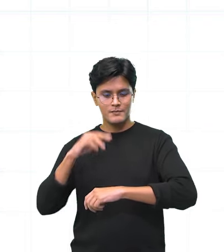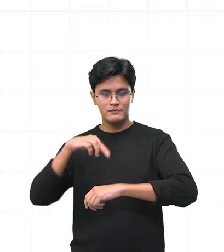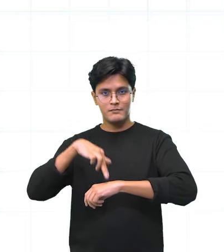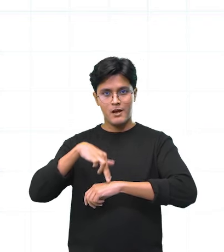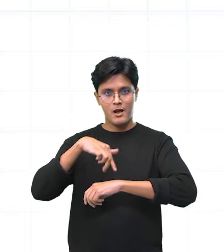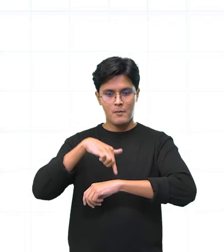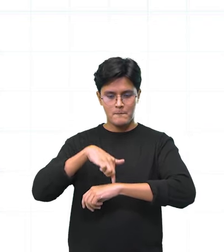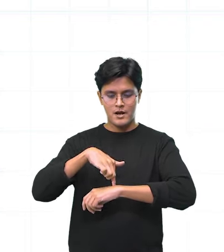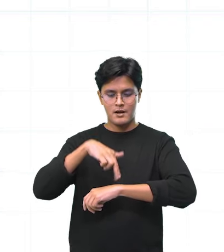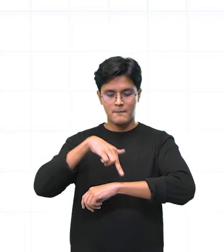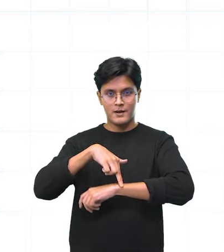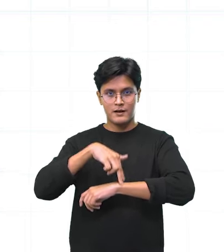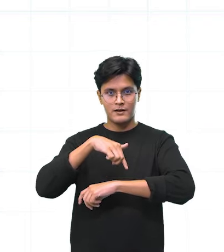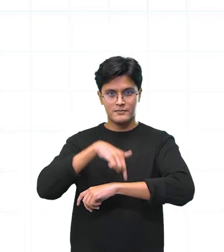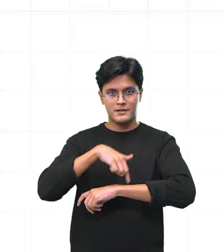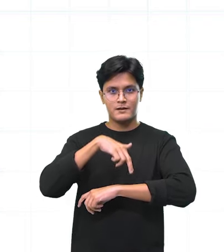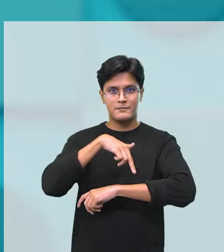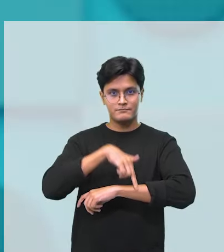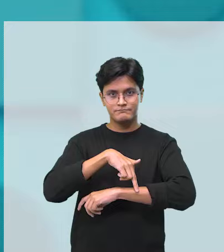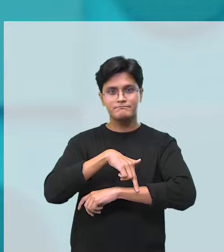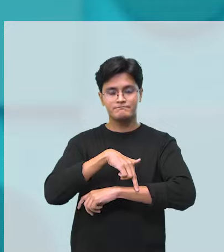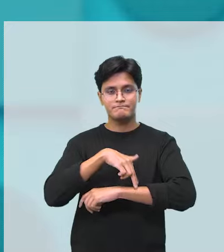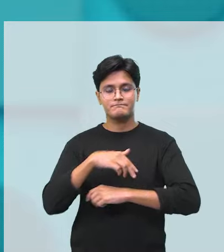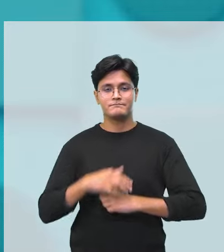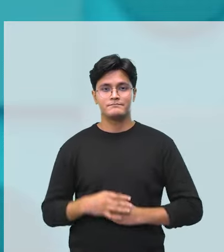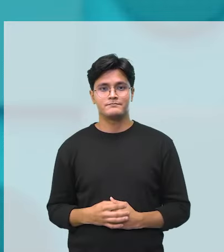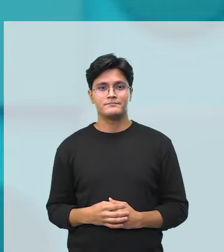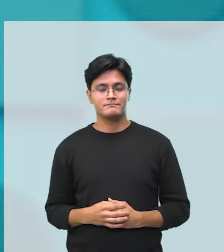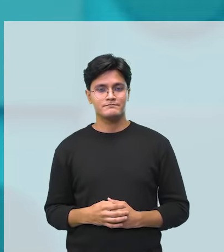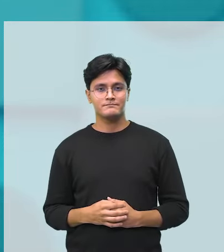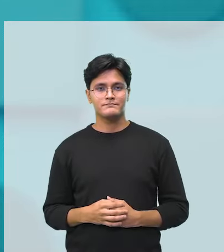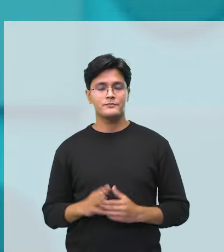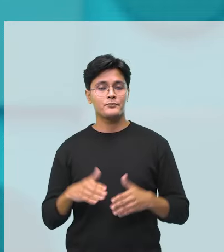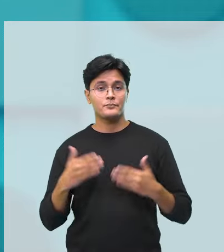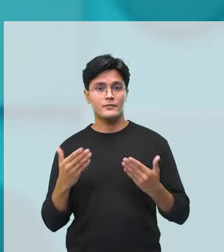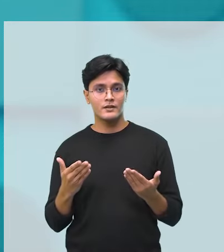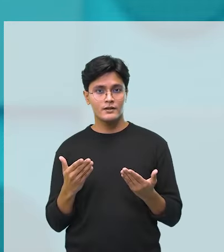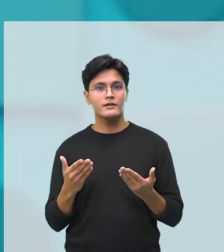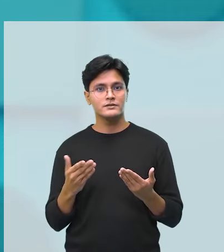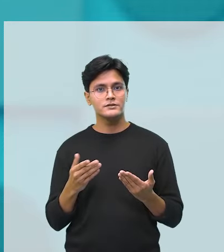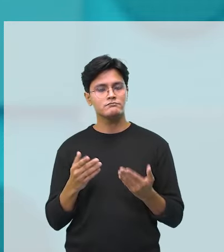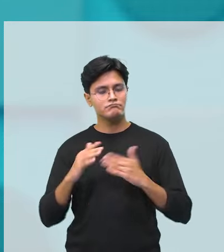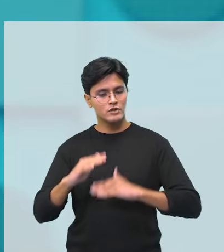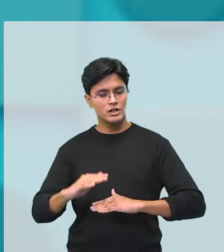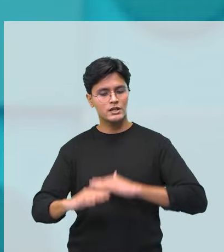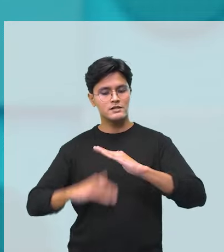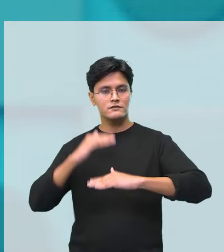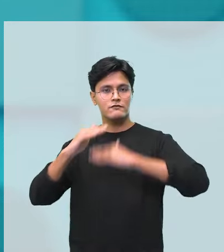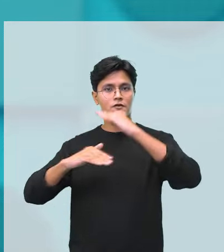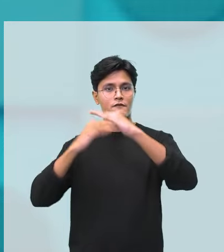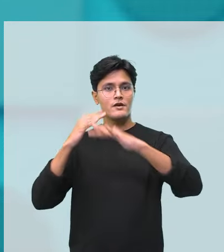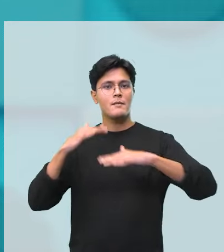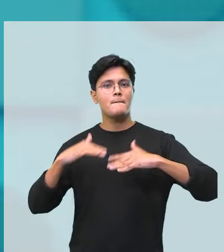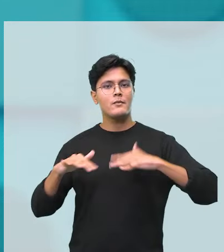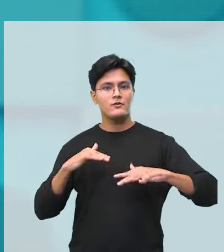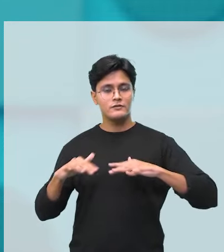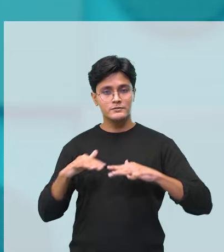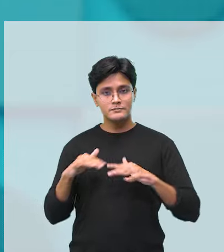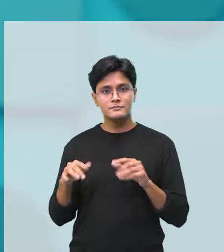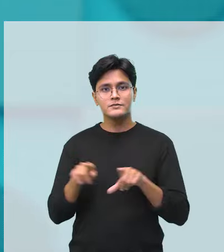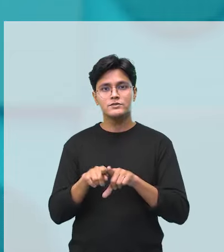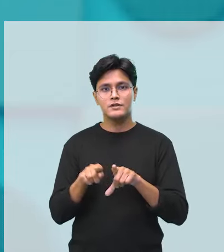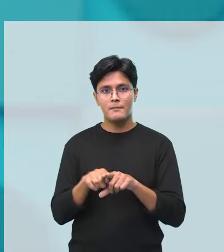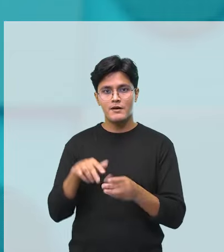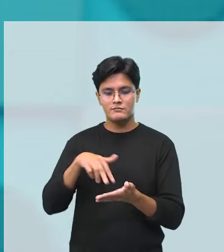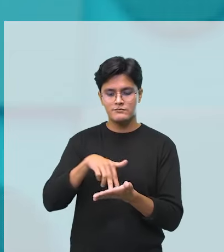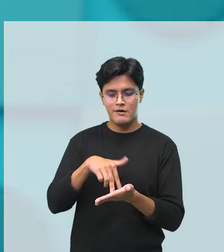com um pé, tem que pisar só com o pé, tem que pisar com os dois, né? Então ali desenvolve o que? O movimento, a questão do